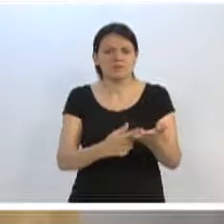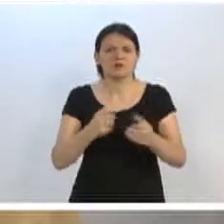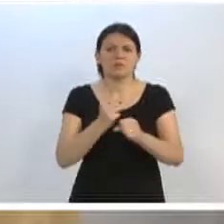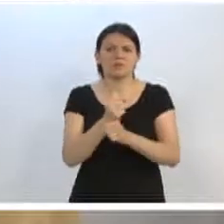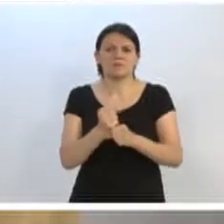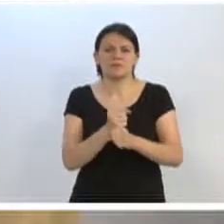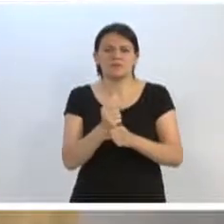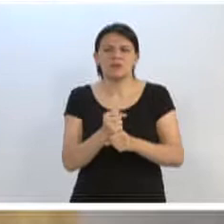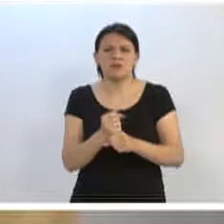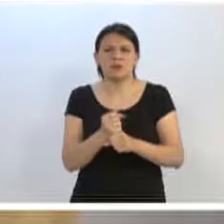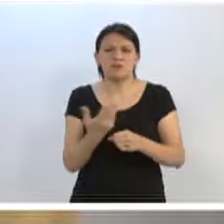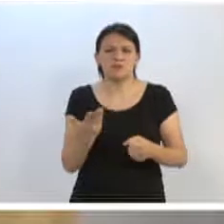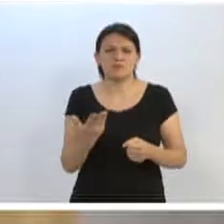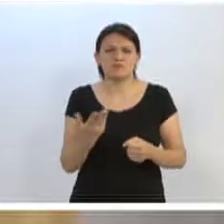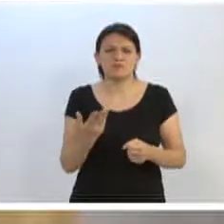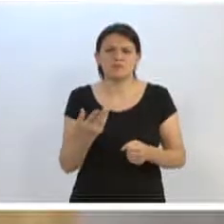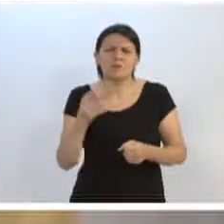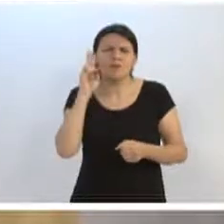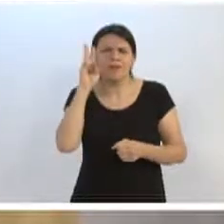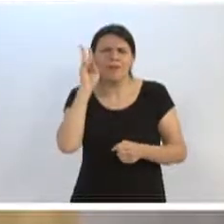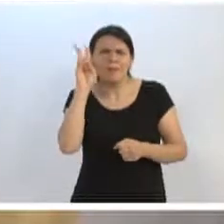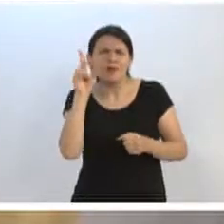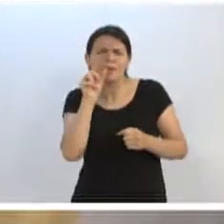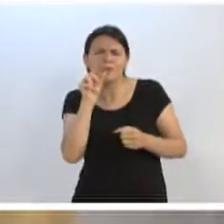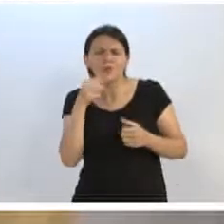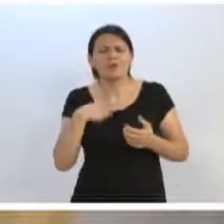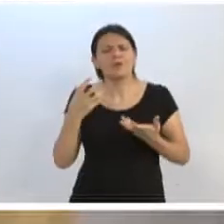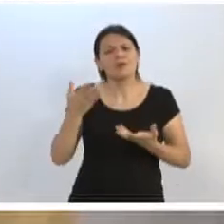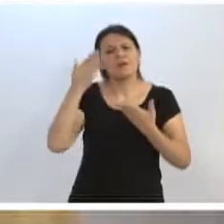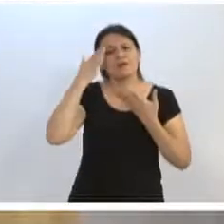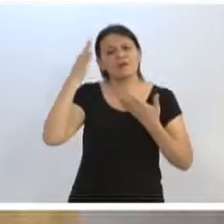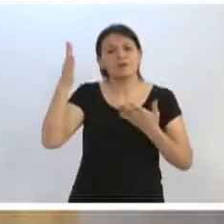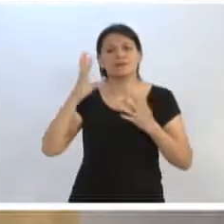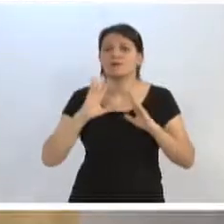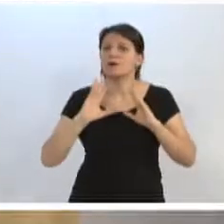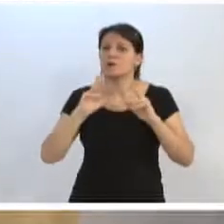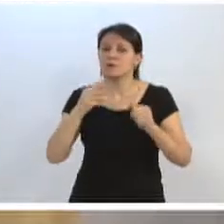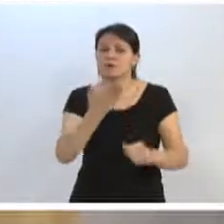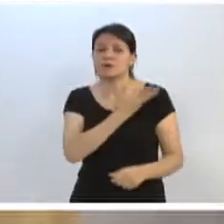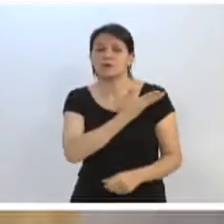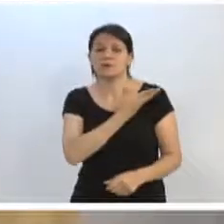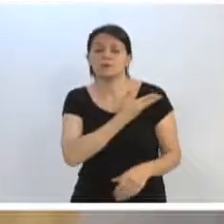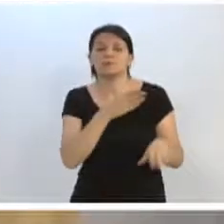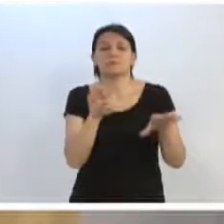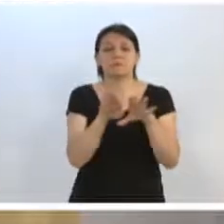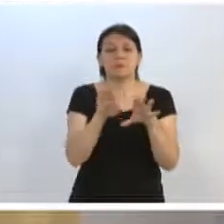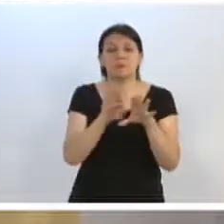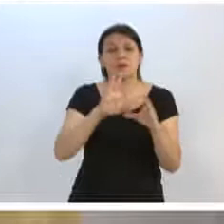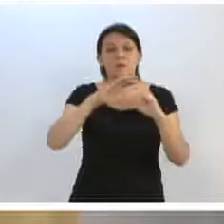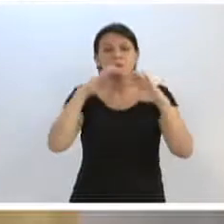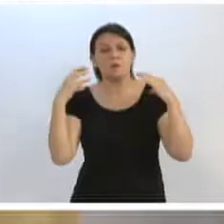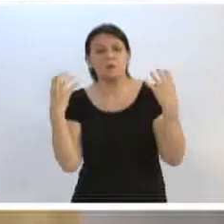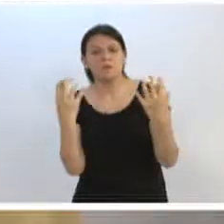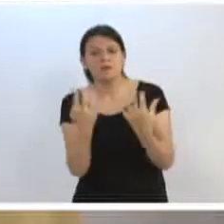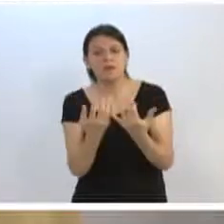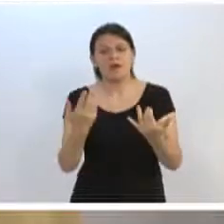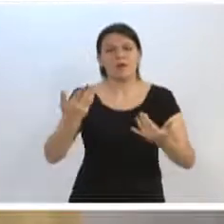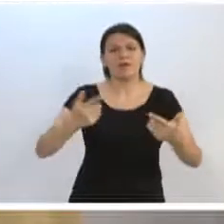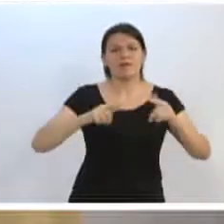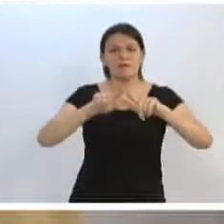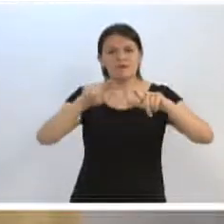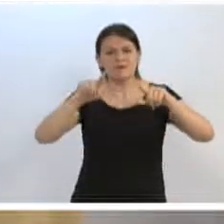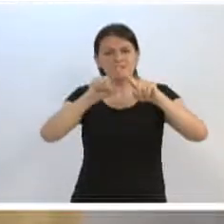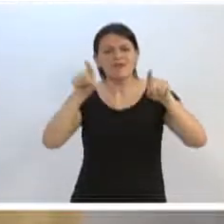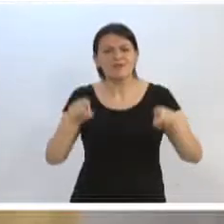diferente que uma pequena retrospectiva. Eu quero agradecer a todos os colegas, quero agradecer à comunidade, a todos os servidores dessa